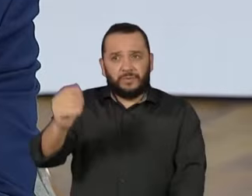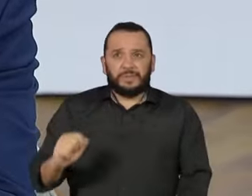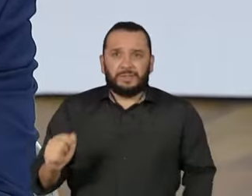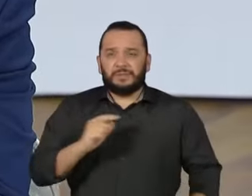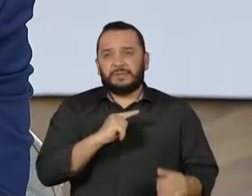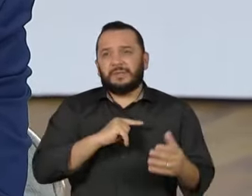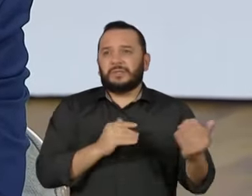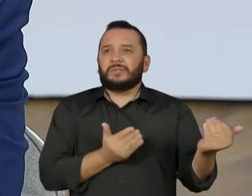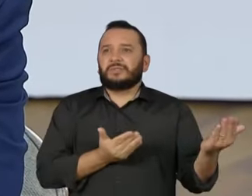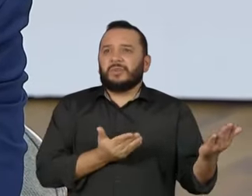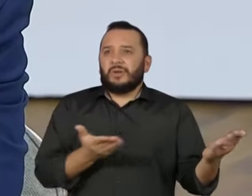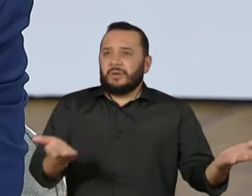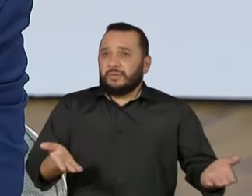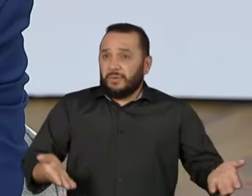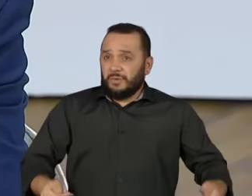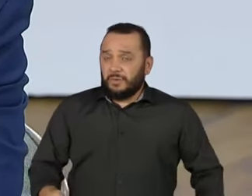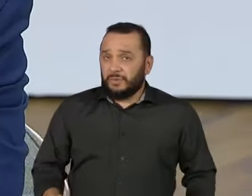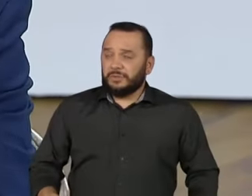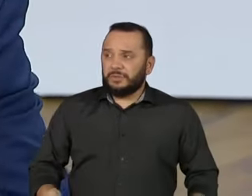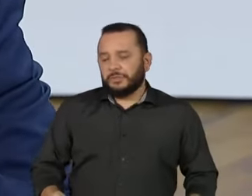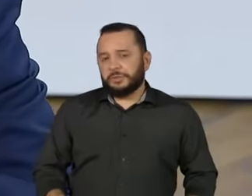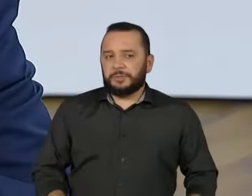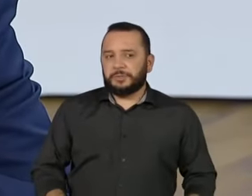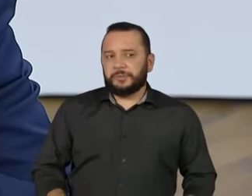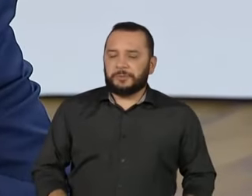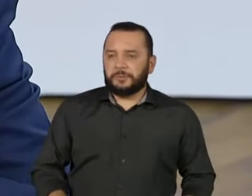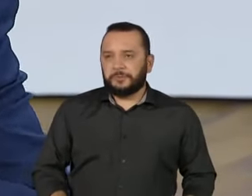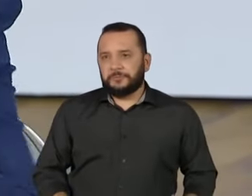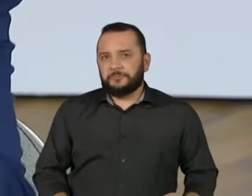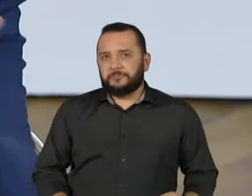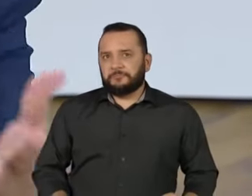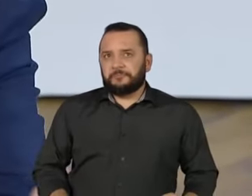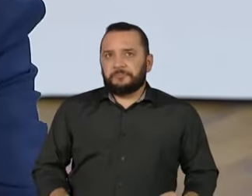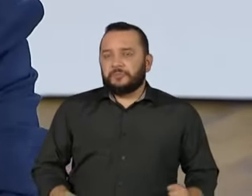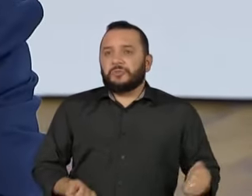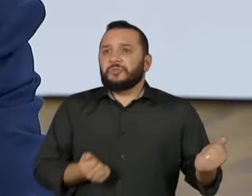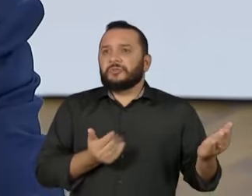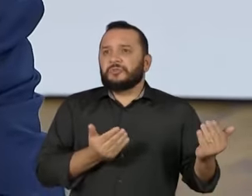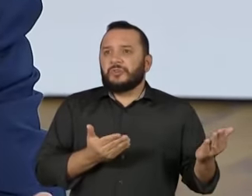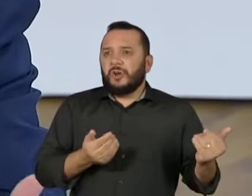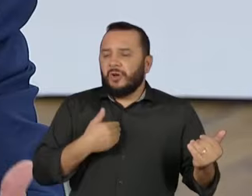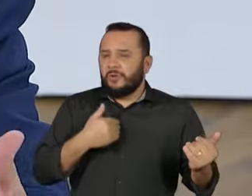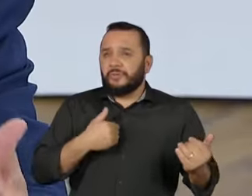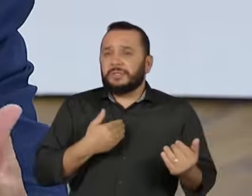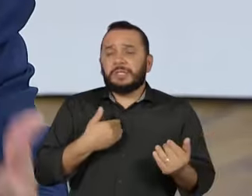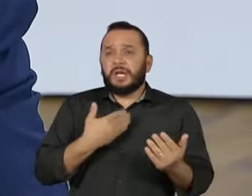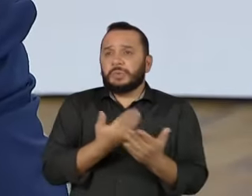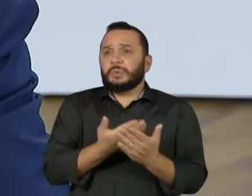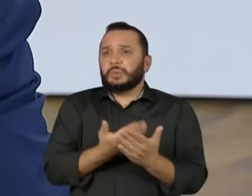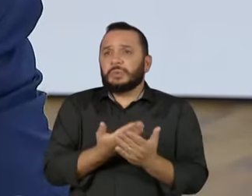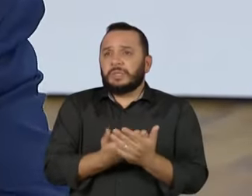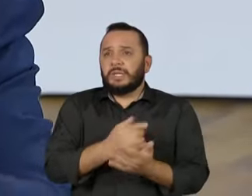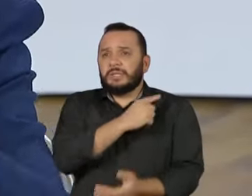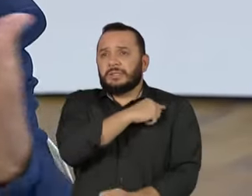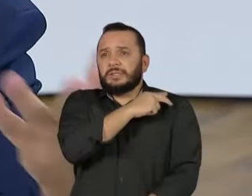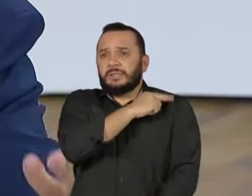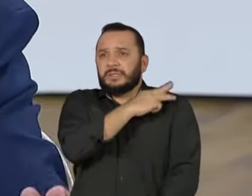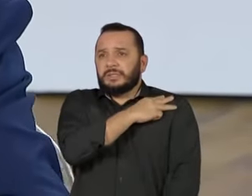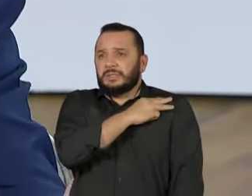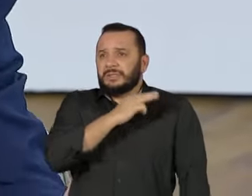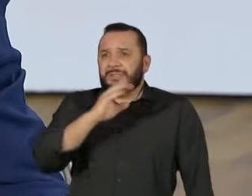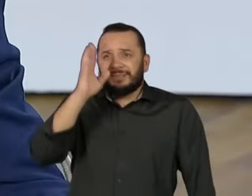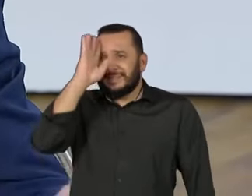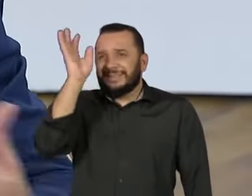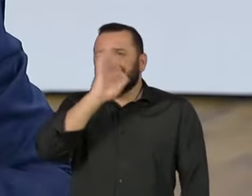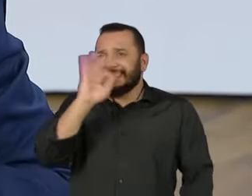jovem, assim, sem entender o que ele está fazendo no ensino médio, é disso que se trata, sem entender